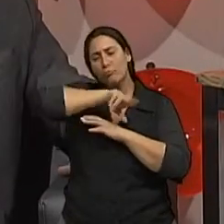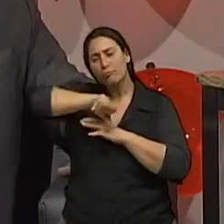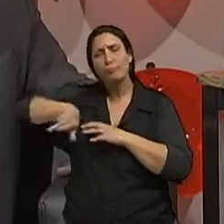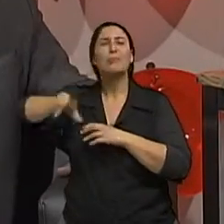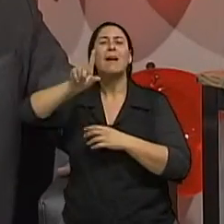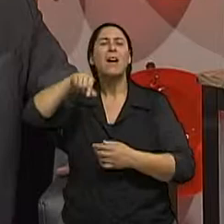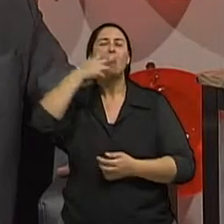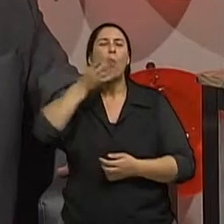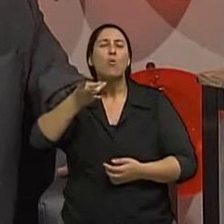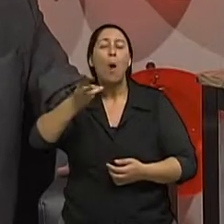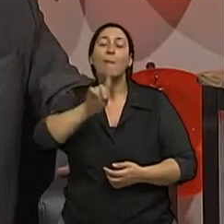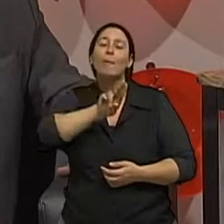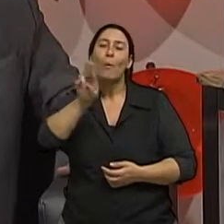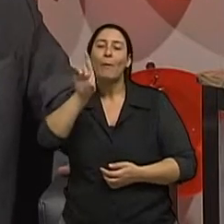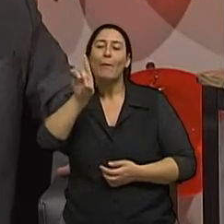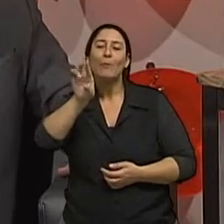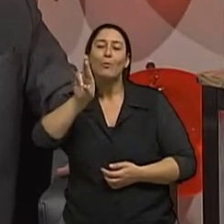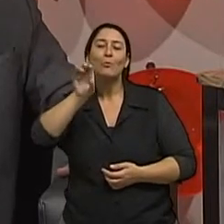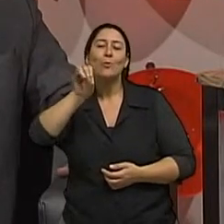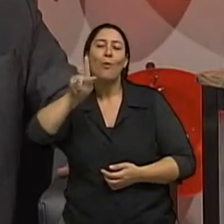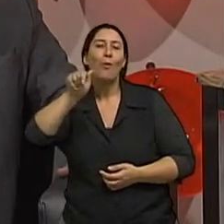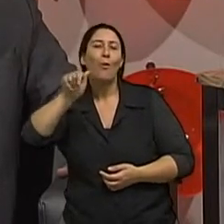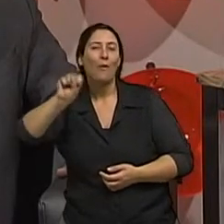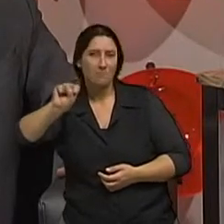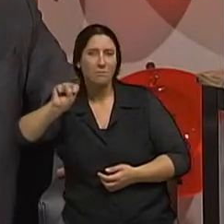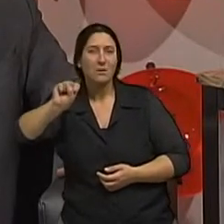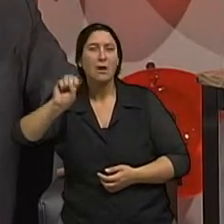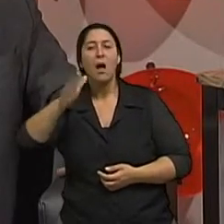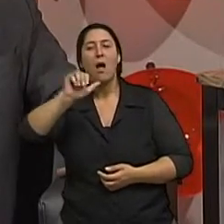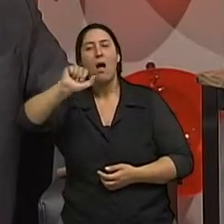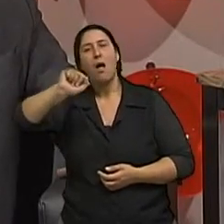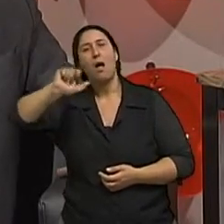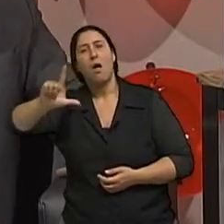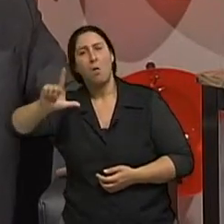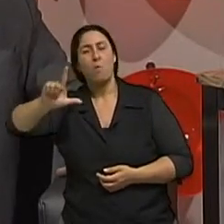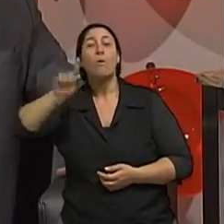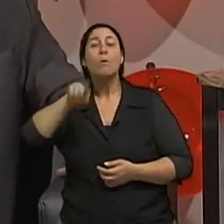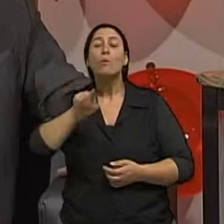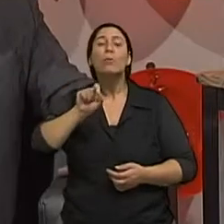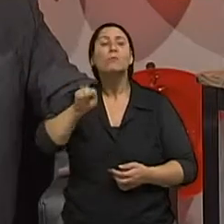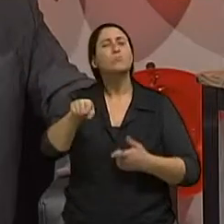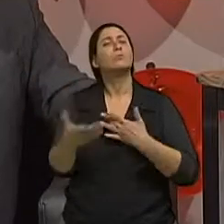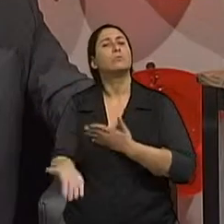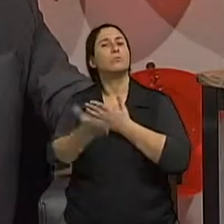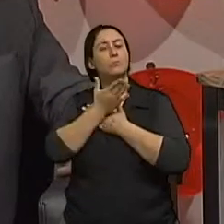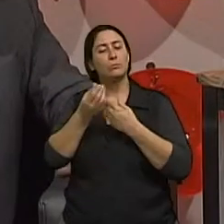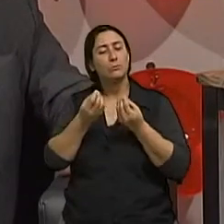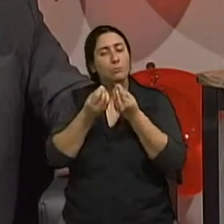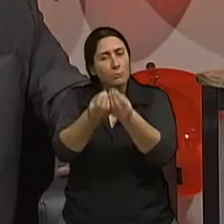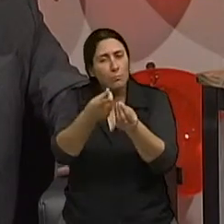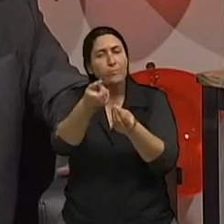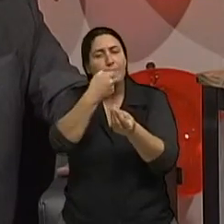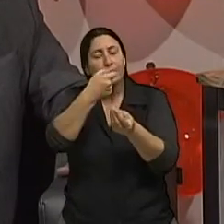conectar essa medicação especificamente com a célula do melanoma deste paciente para desligar